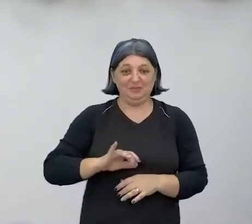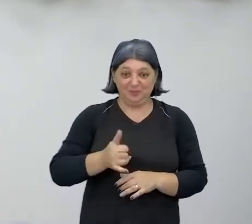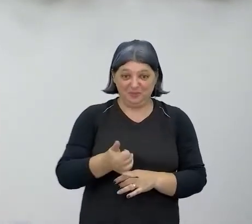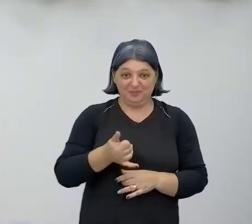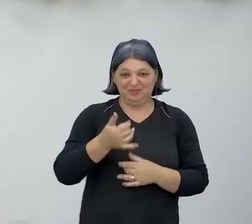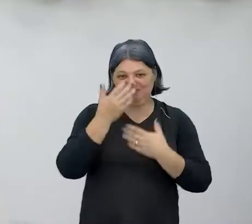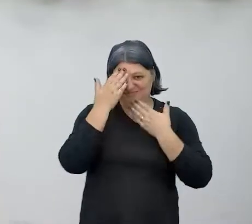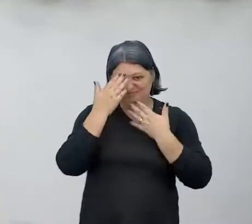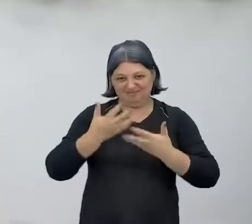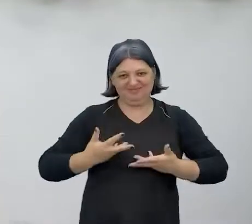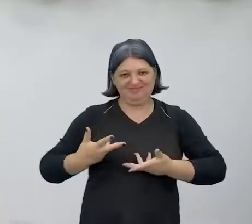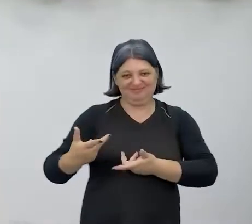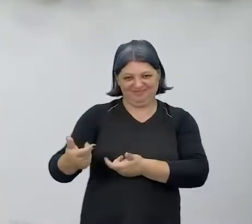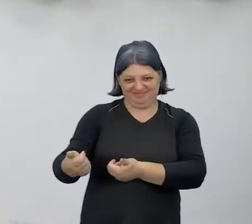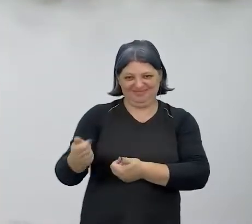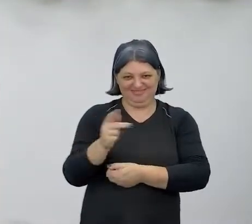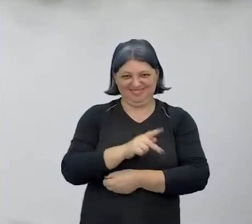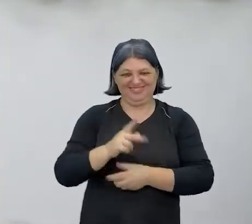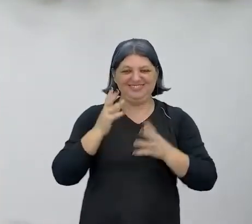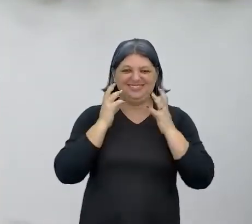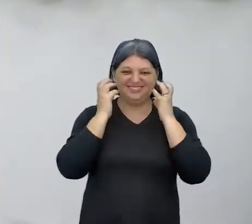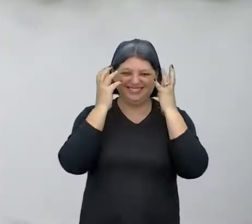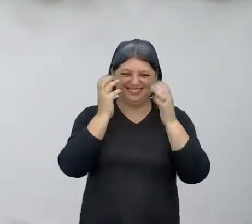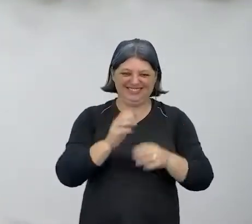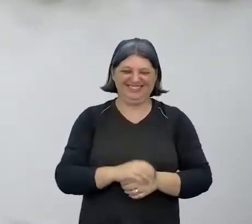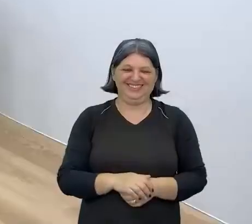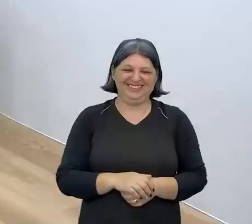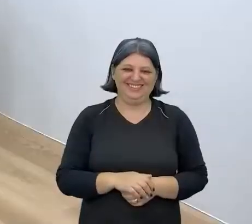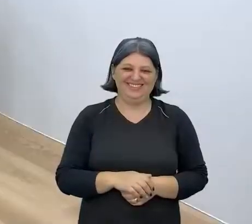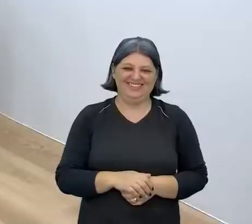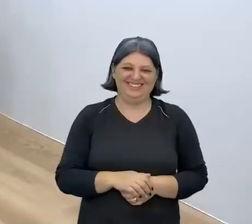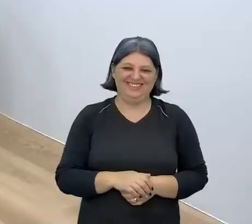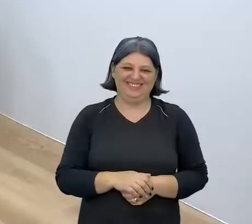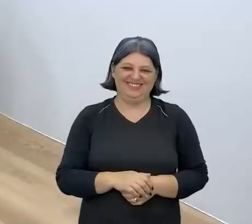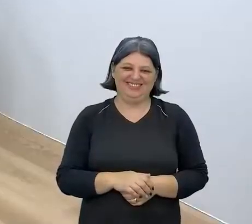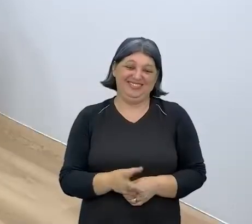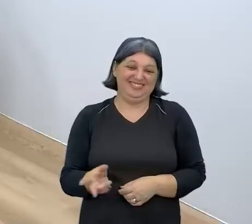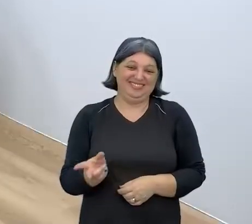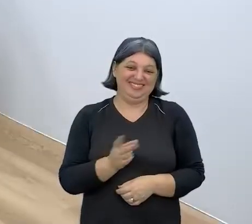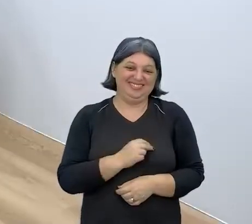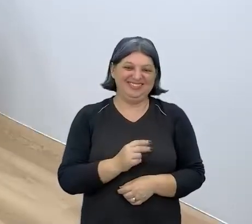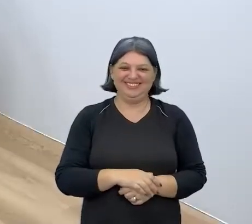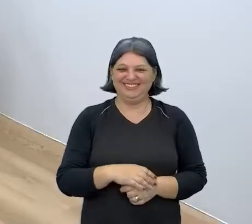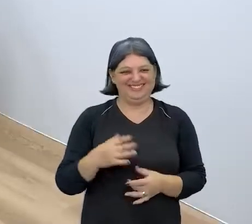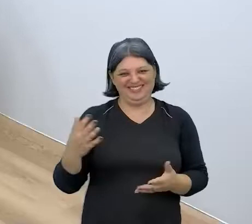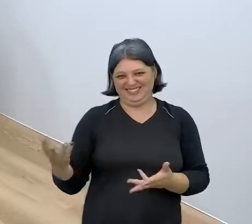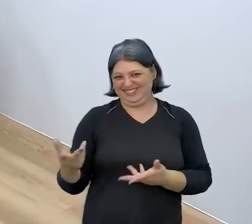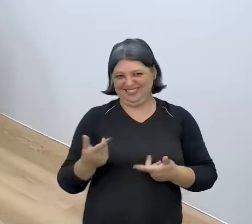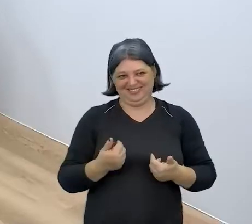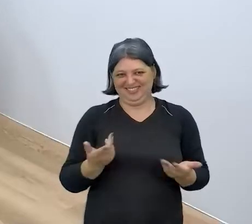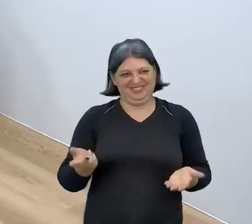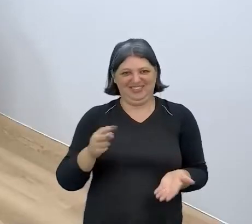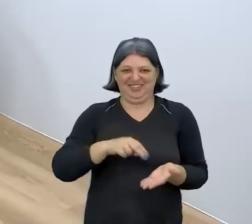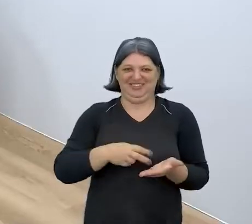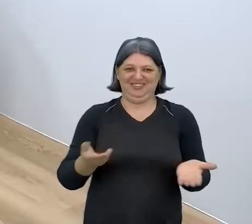agradecer o convite, muito obrigada, professor Tony. Eu agradeço, pra você sentar, Não adianta eu convidar e você não vir, né?